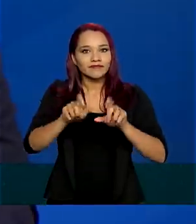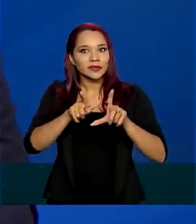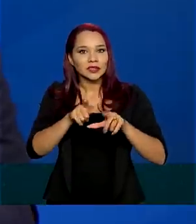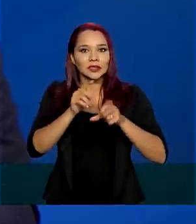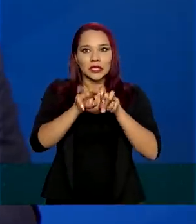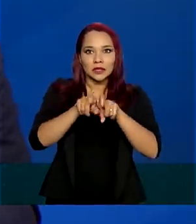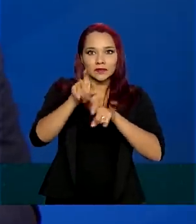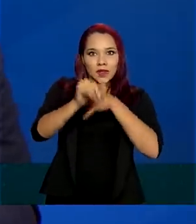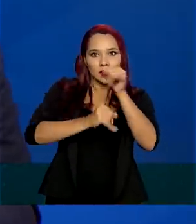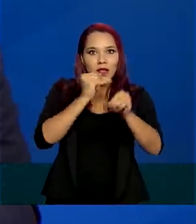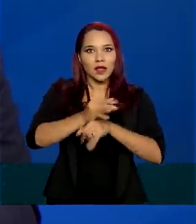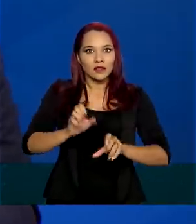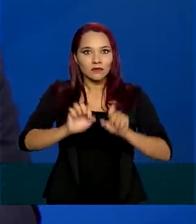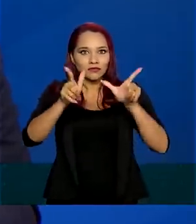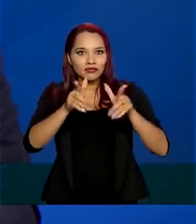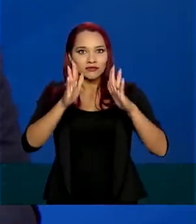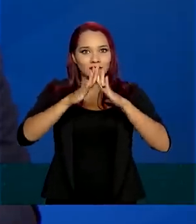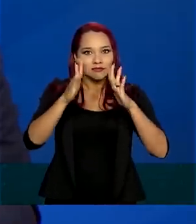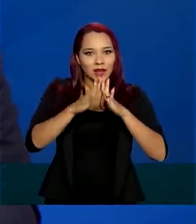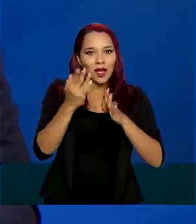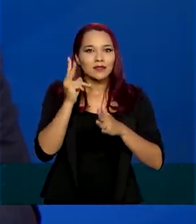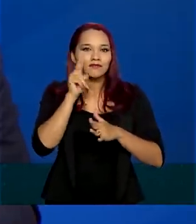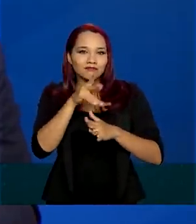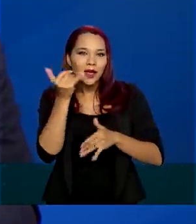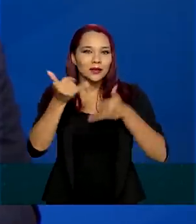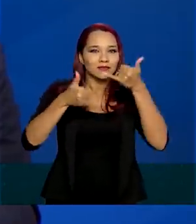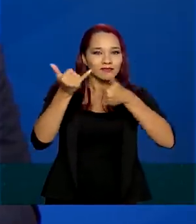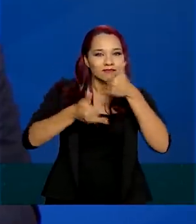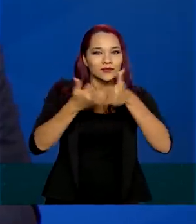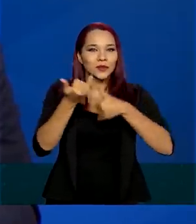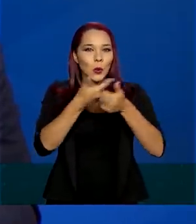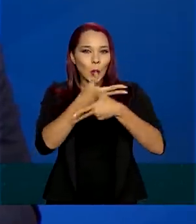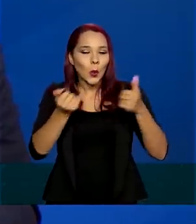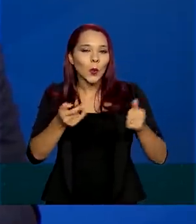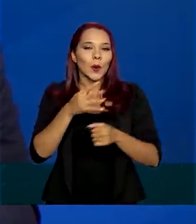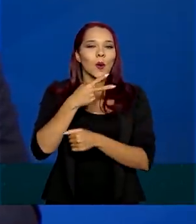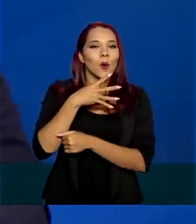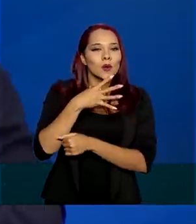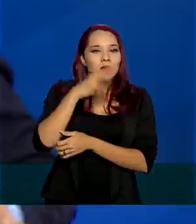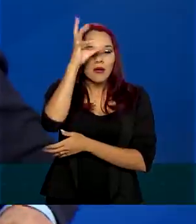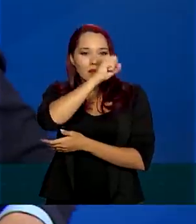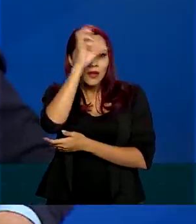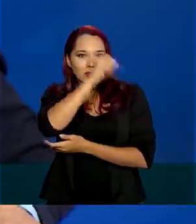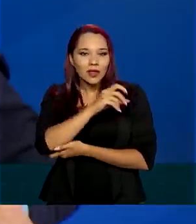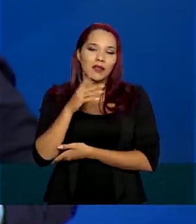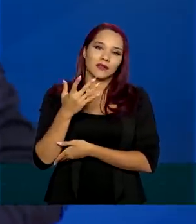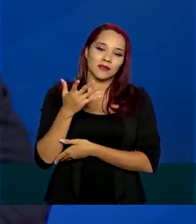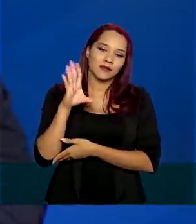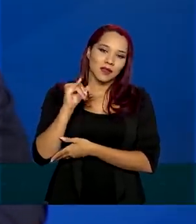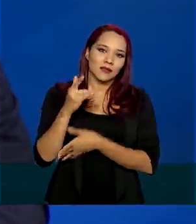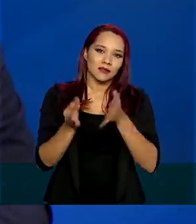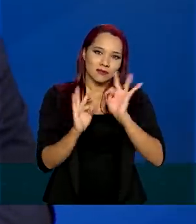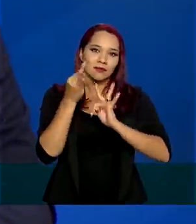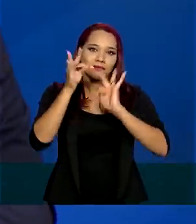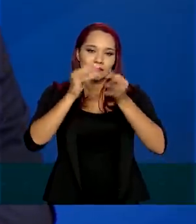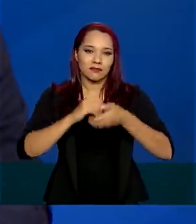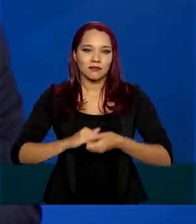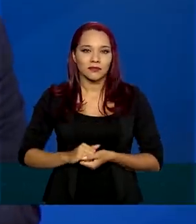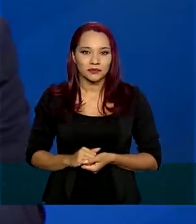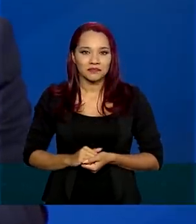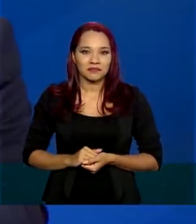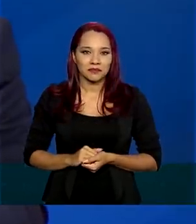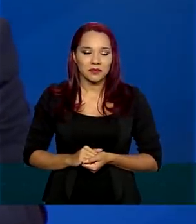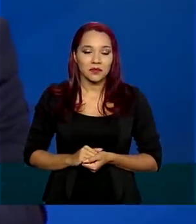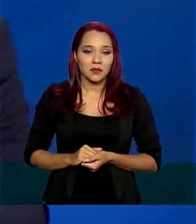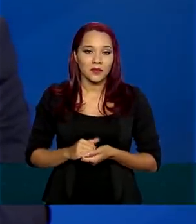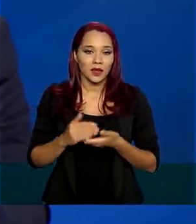casa. Então, é uma boa maneira de se divertirem aproveitando para conhecer mais sobre ciência e tecnologia. Na